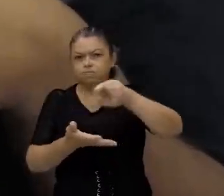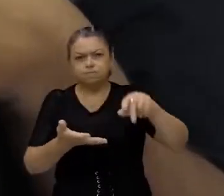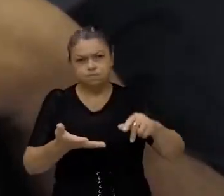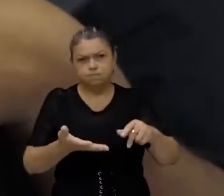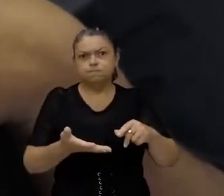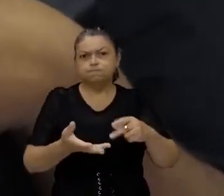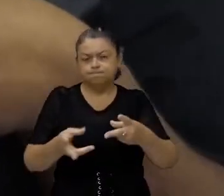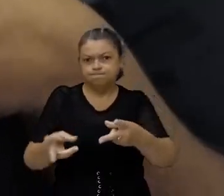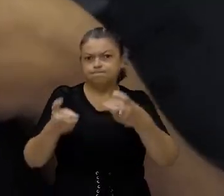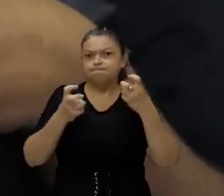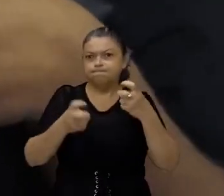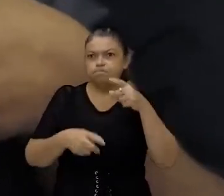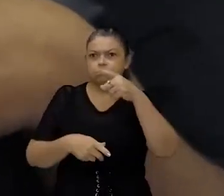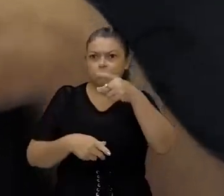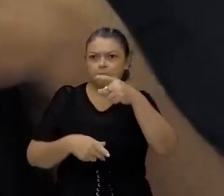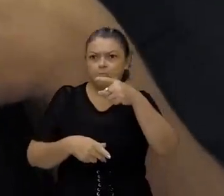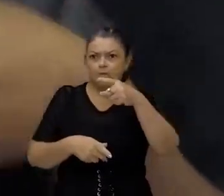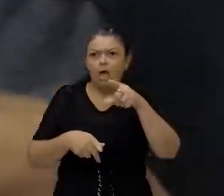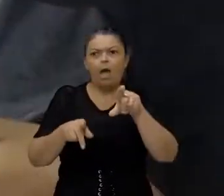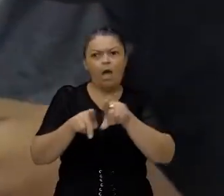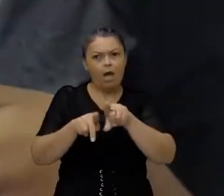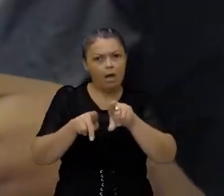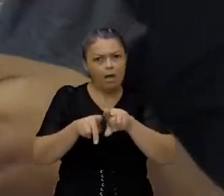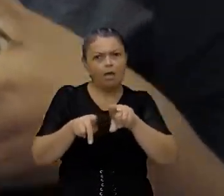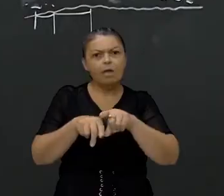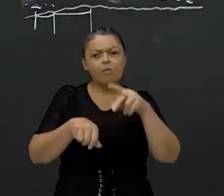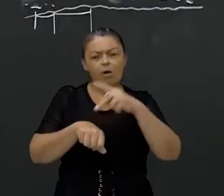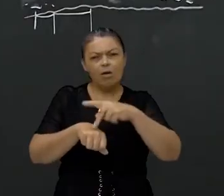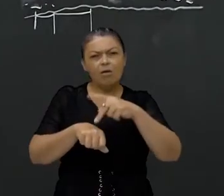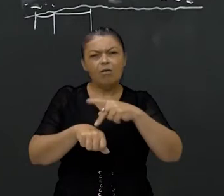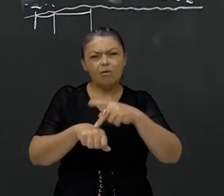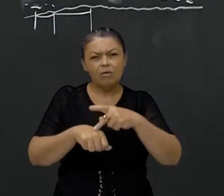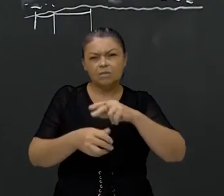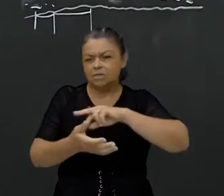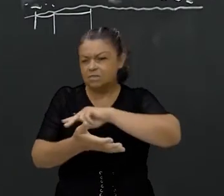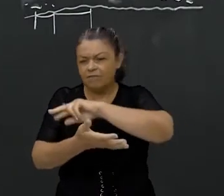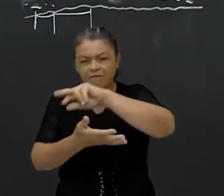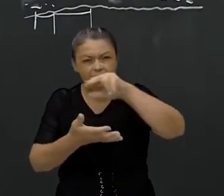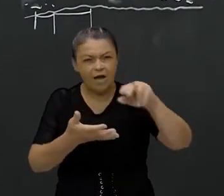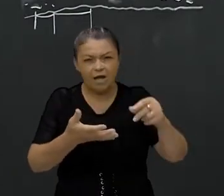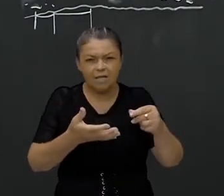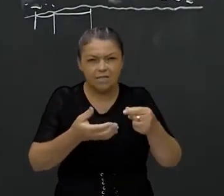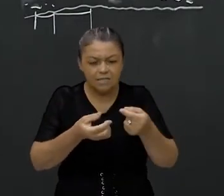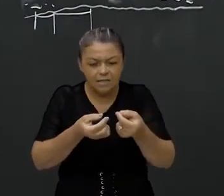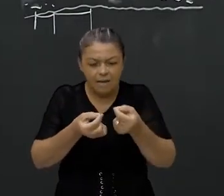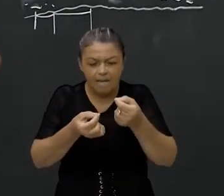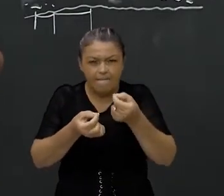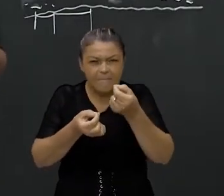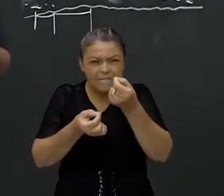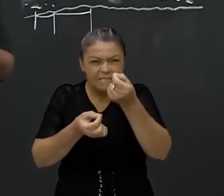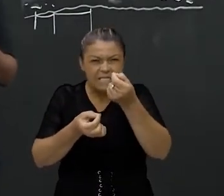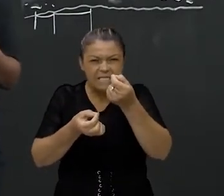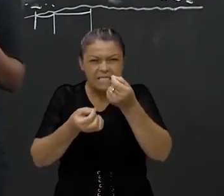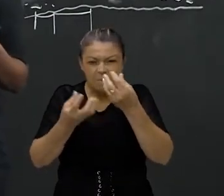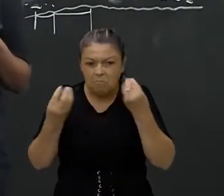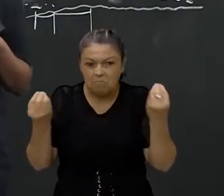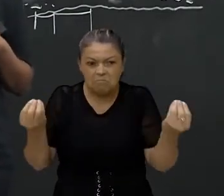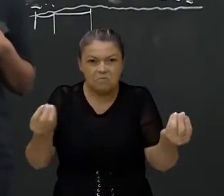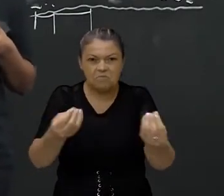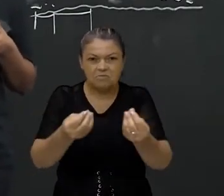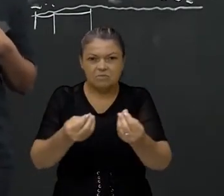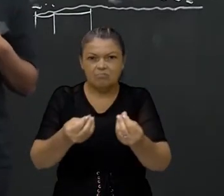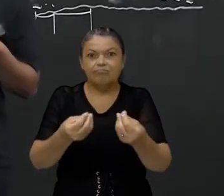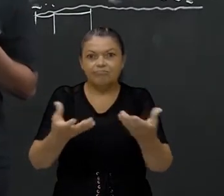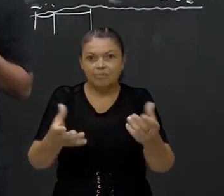É visível isso. Isso é uma rocha magmática. Tem várias cores de granito, dependendo de onde foi tirado, isso aí é fato.